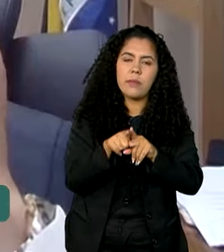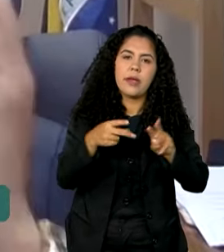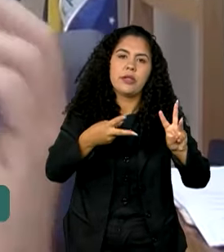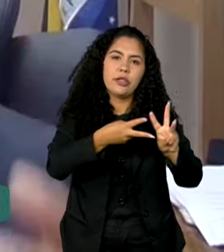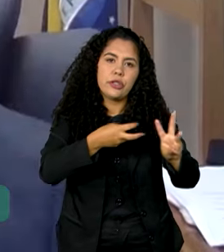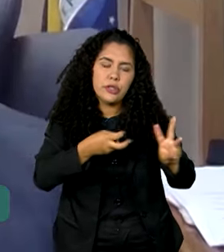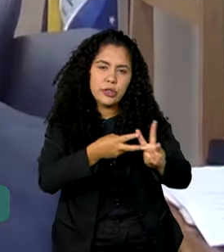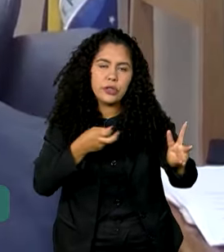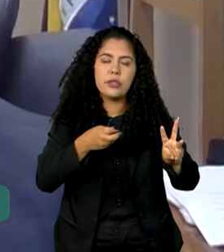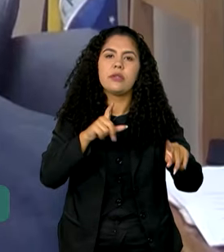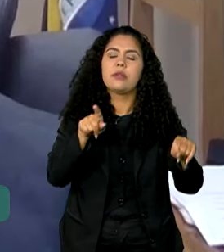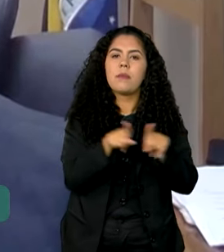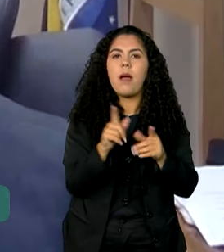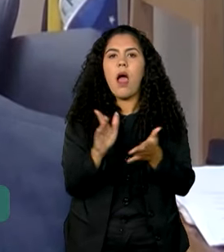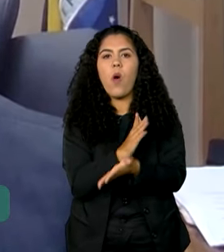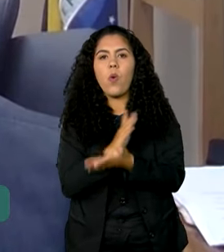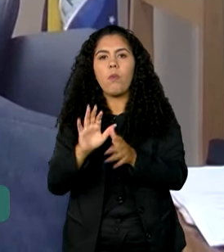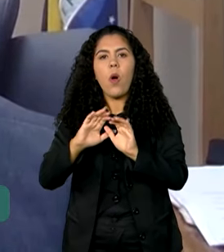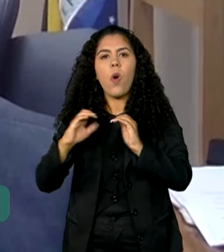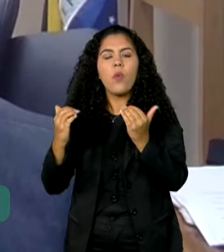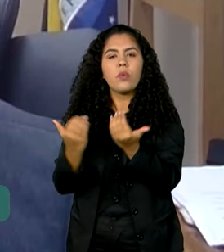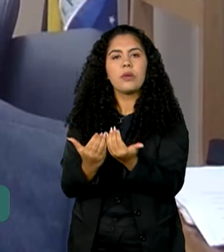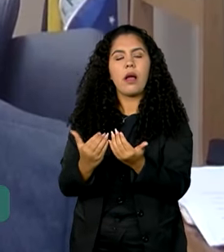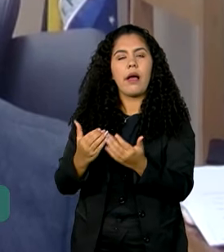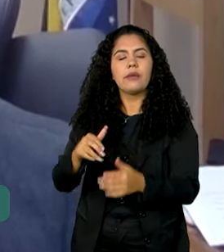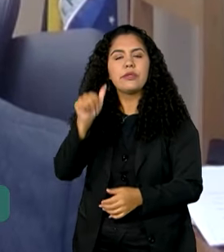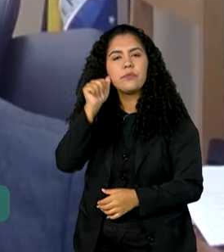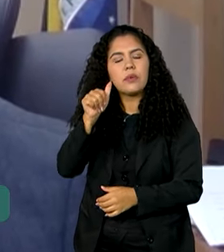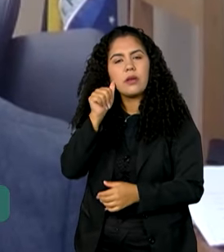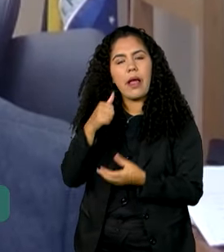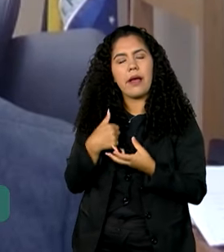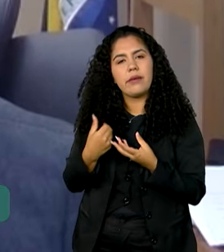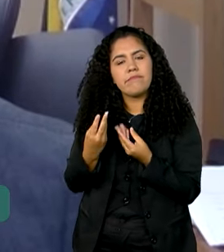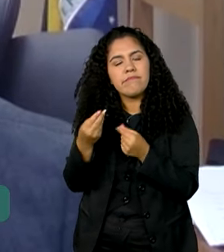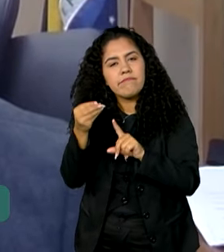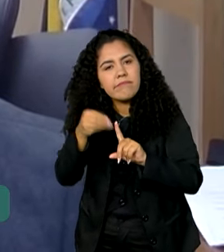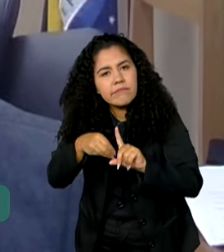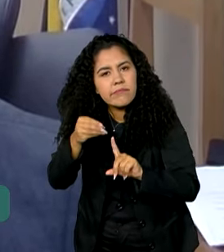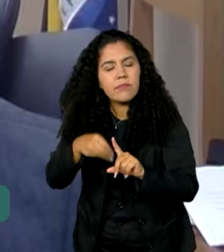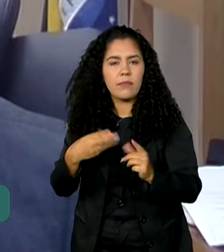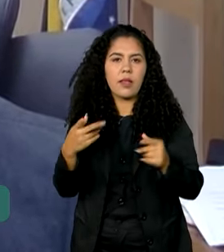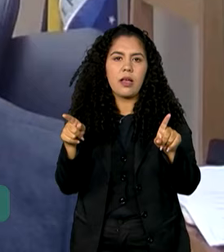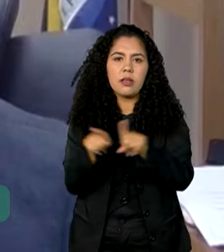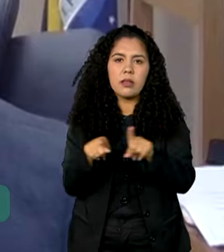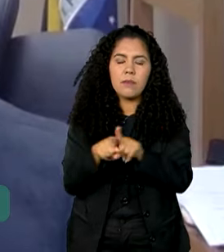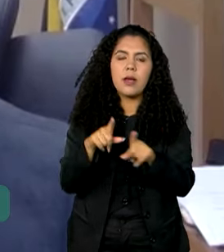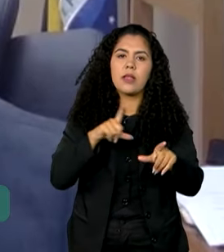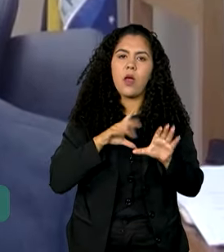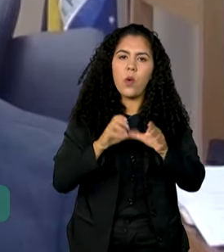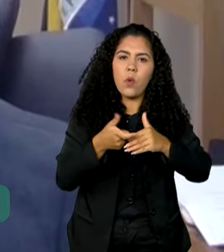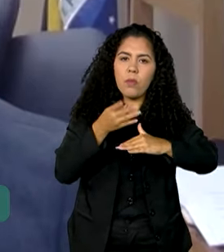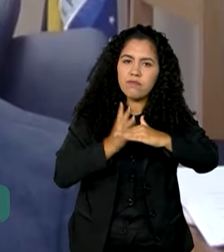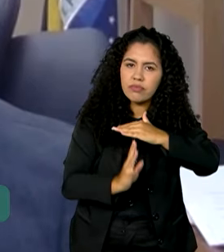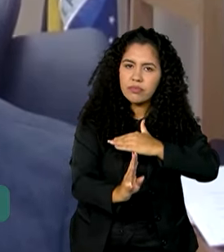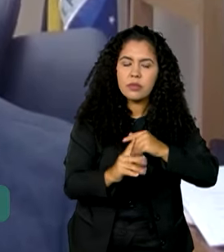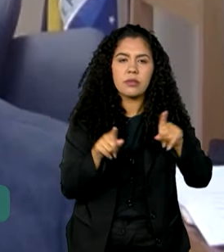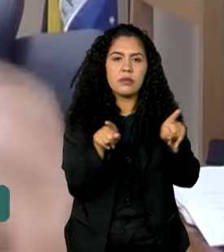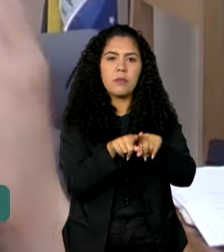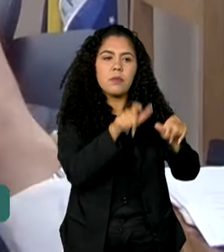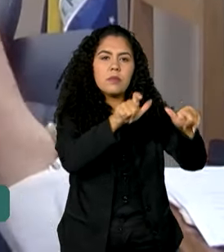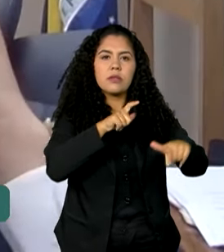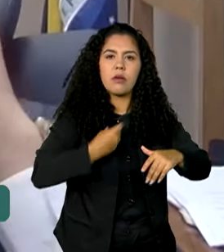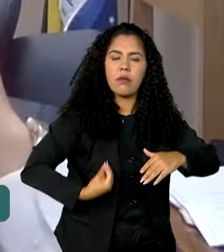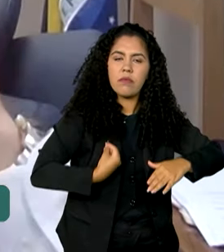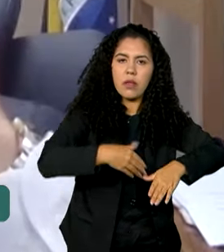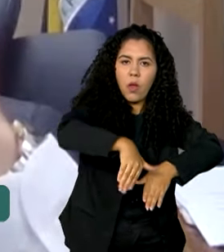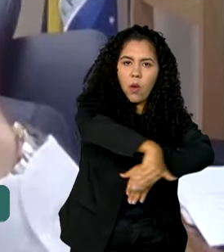de mulheres fragilizadas, comunidades de imigrantes também fragilizados, moradores de rua, inclusive,